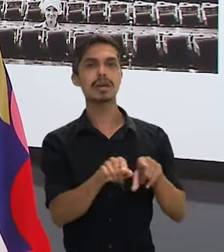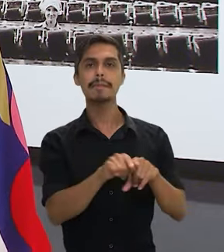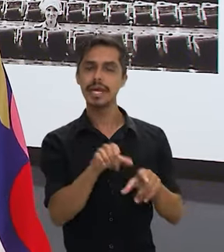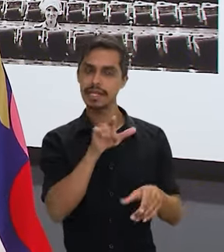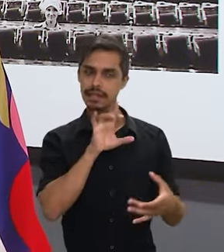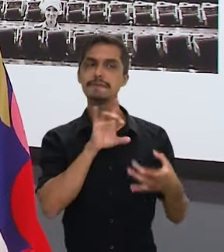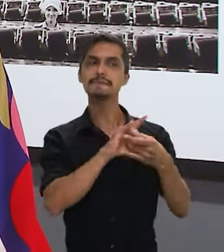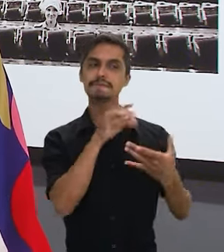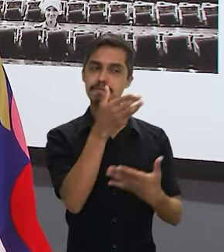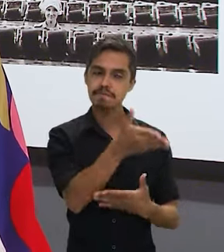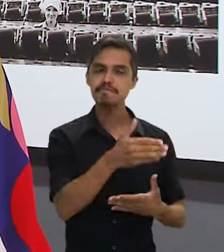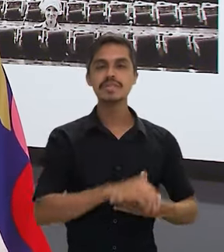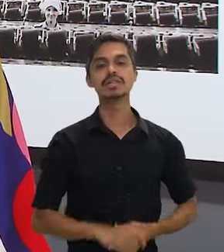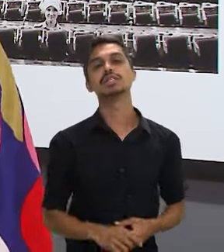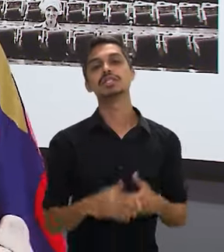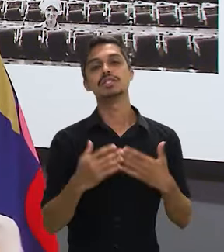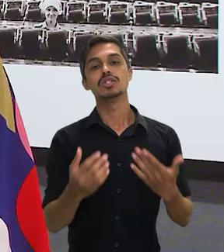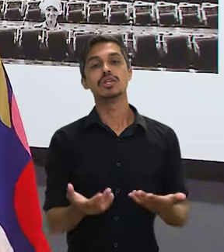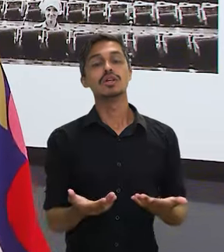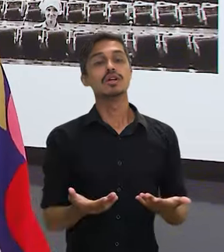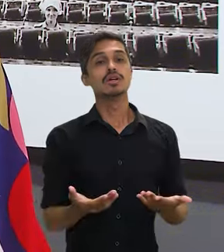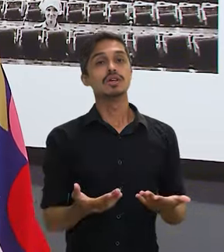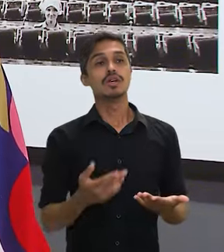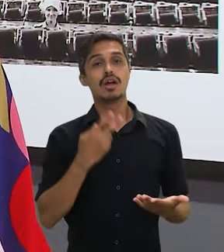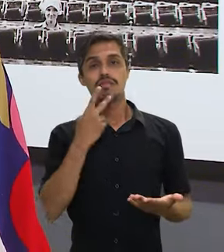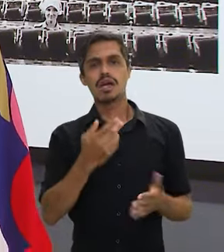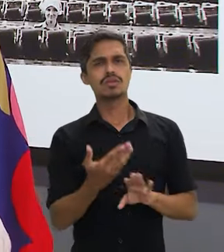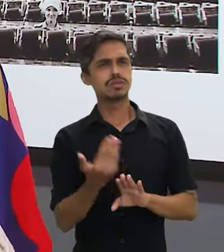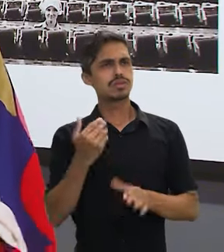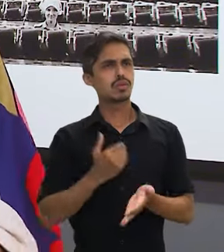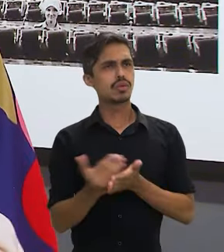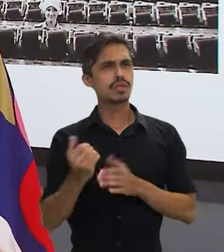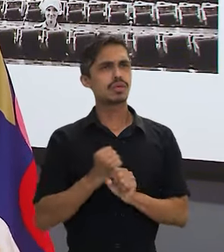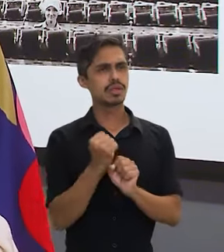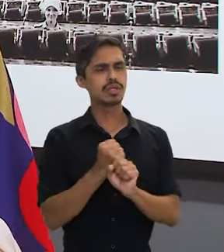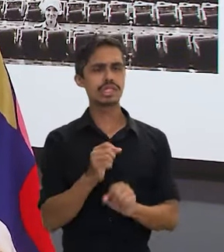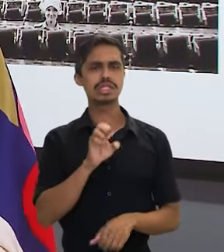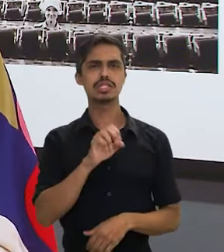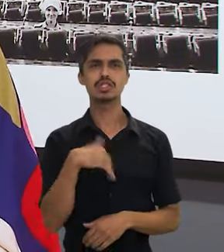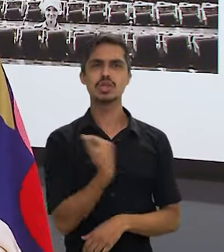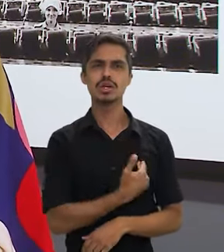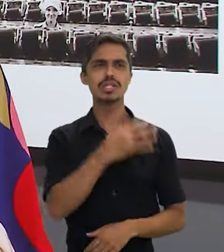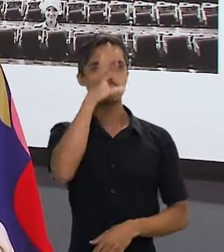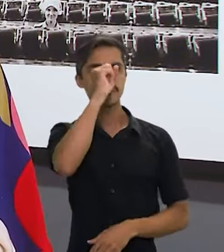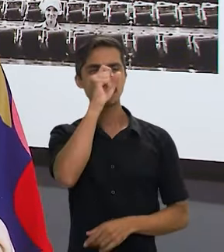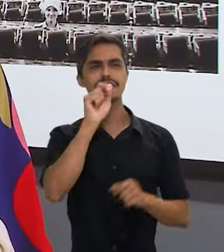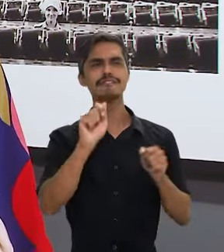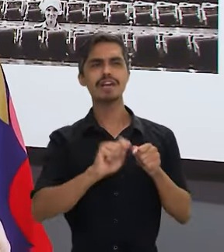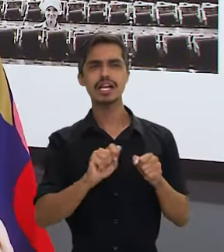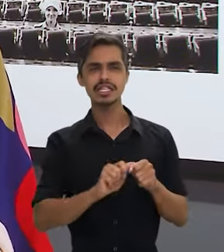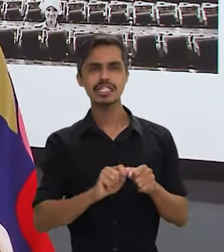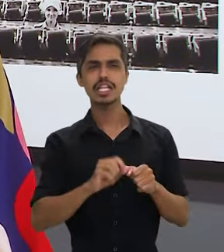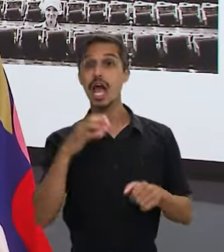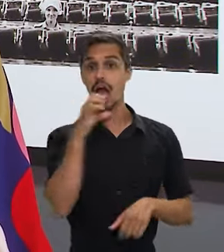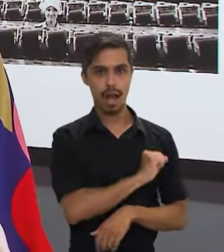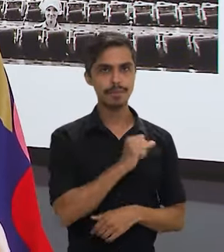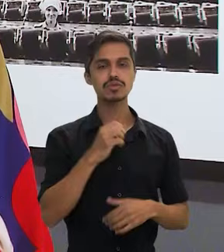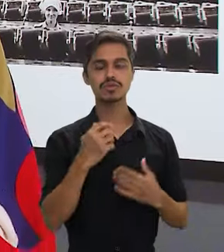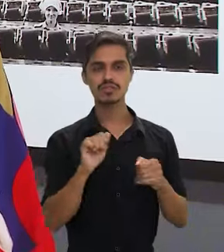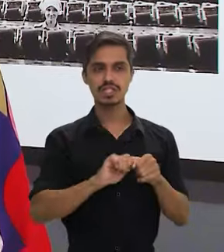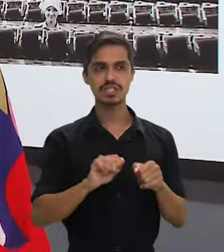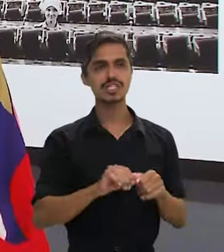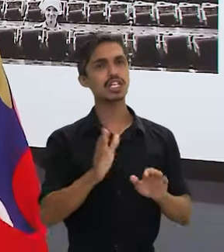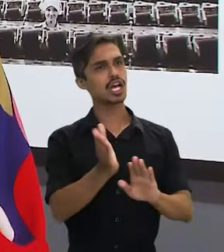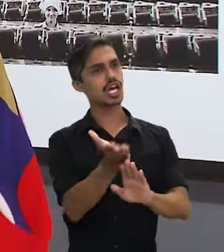também. Eu costumo falar desde o começo do ano que se teve uma coisa que a gente aprendeu a fazer, e muito rápido,